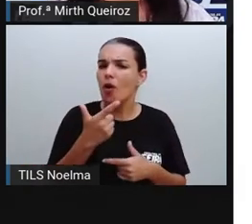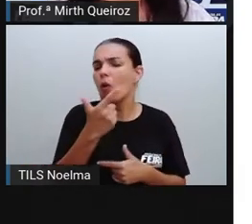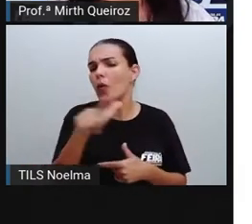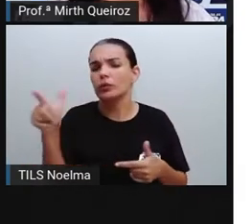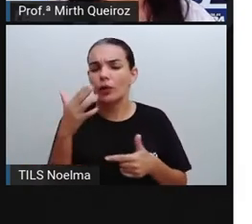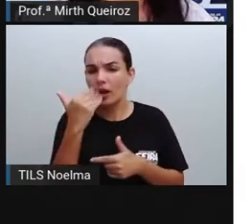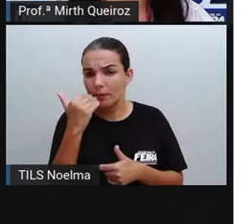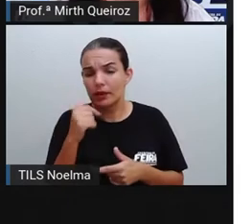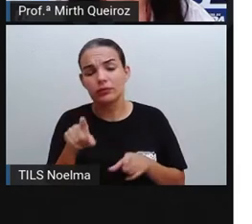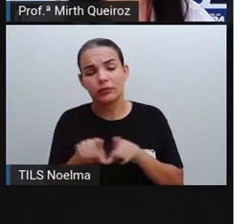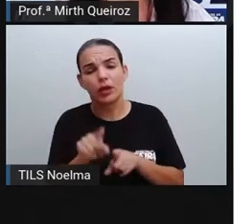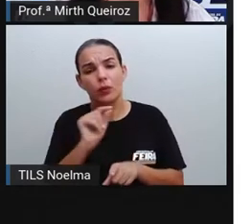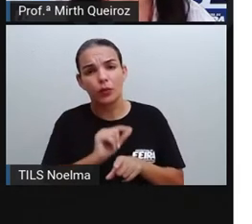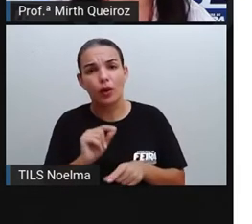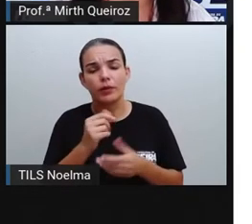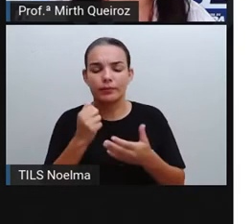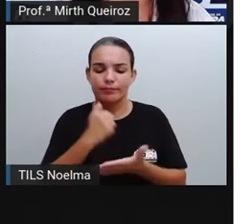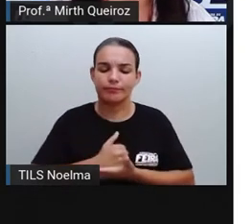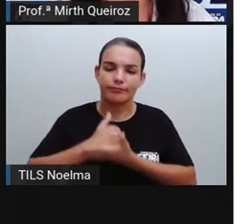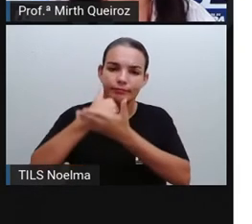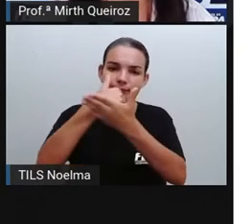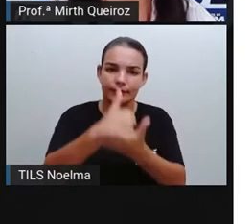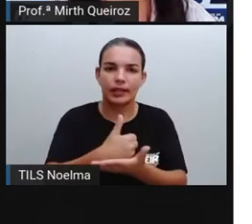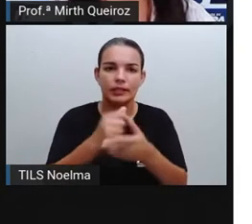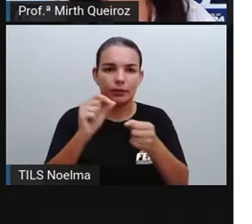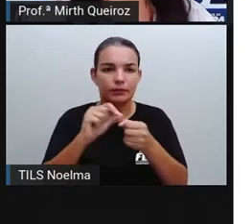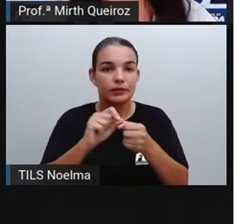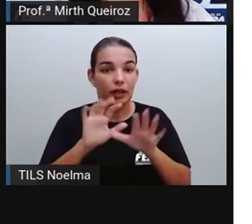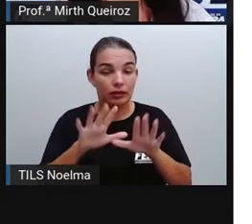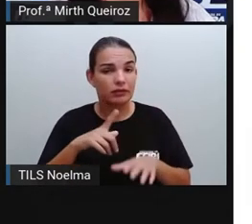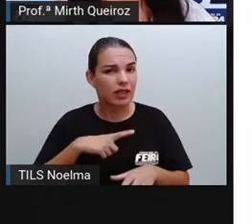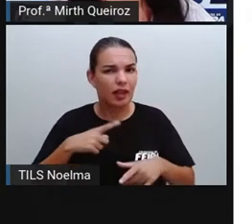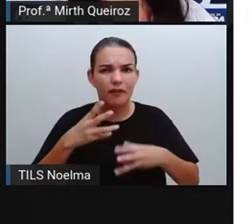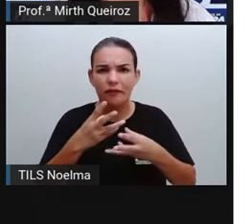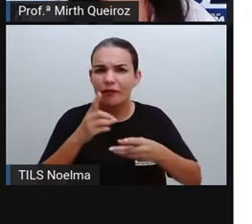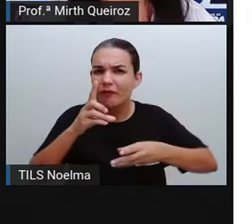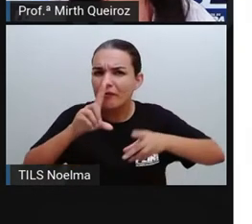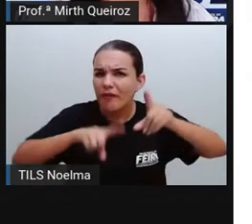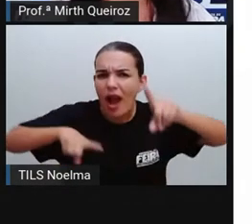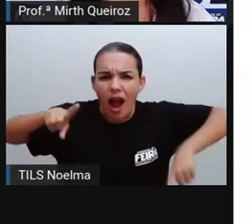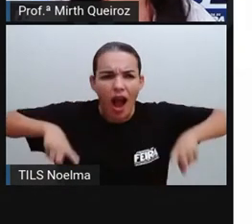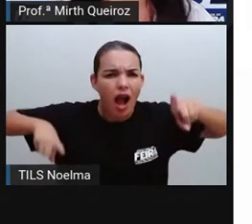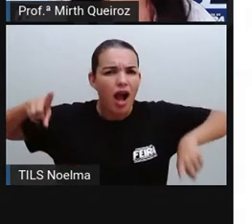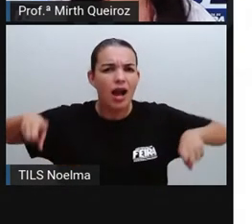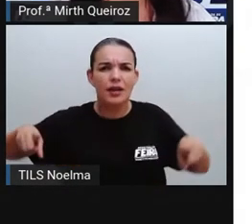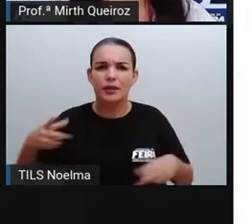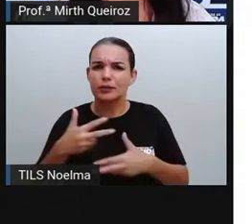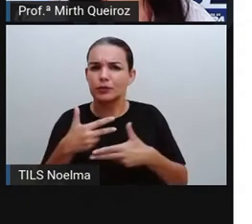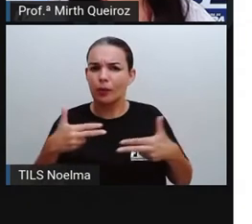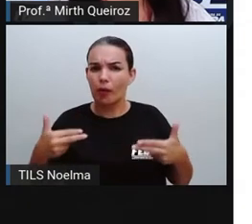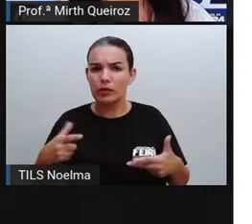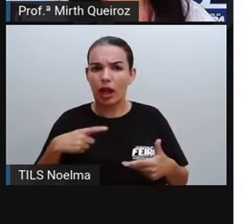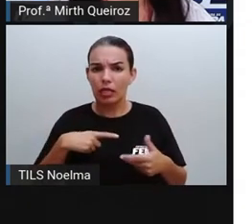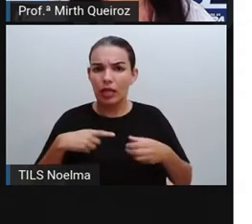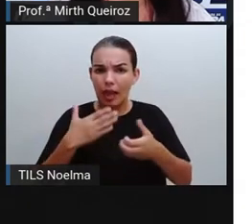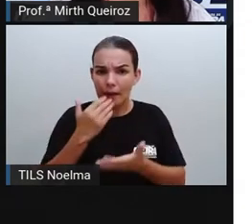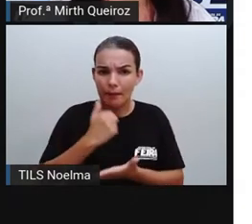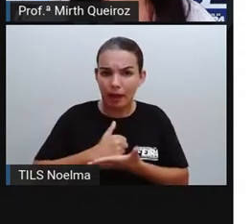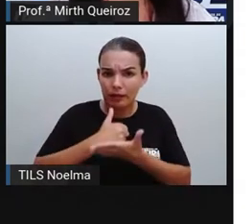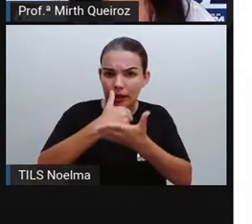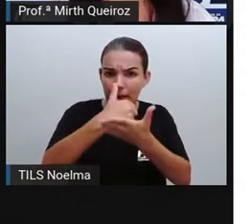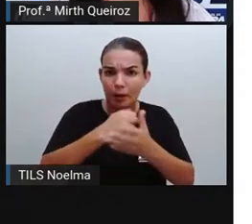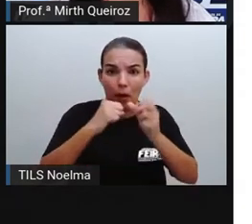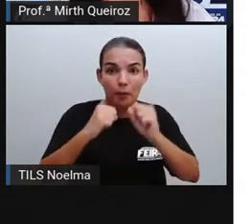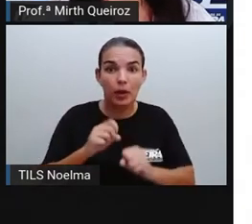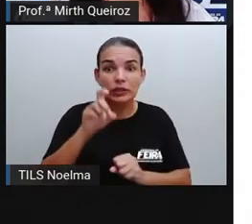por exemplo, vai ser chamado de matéria-prima. Em vários casos, a matéria-prima em si, ela pode ser